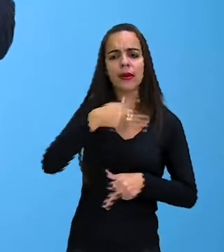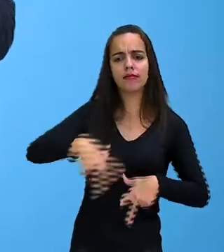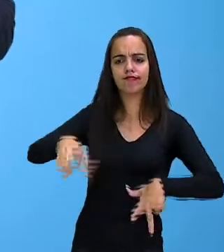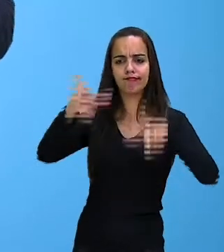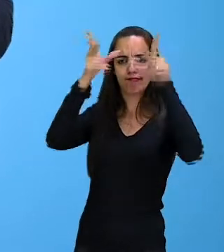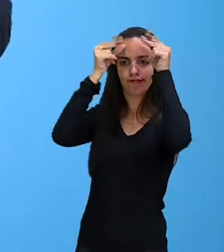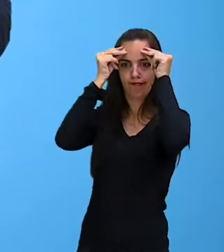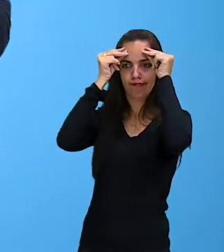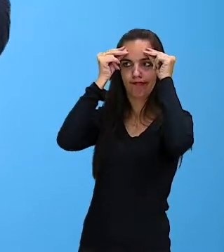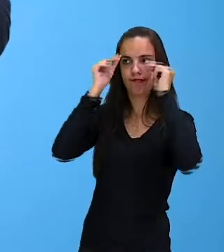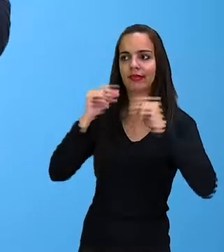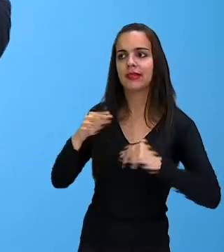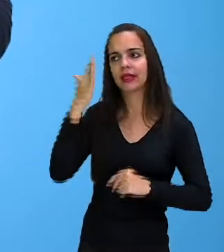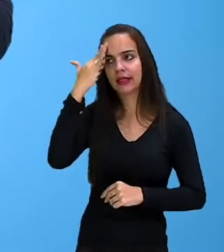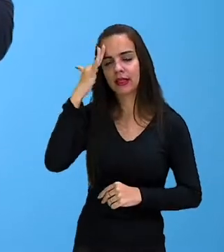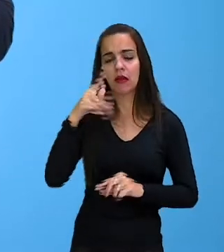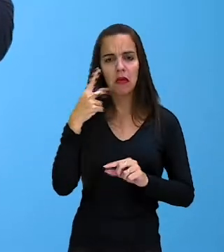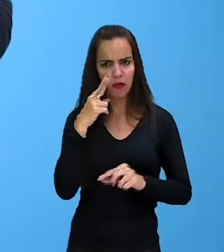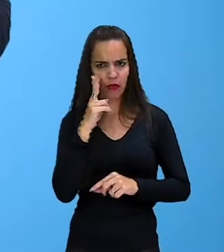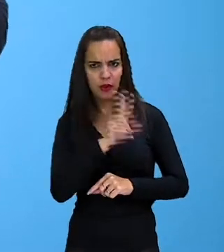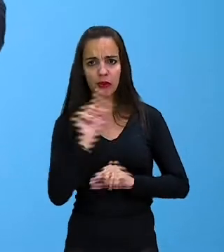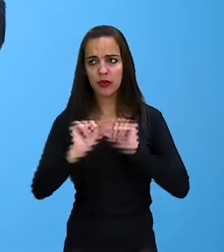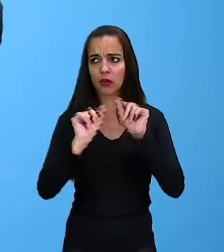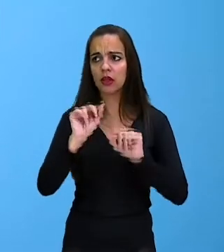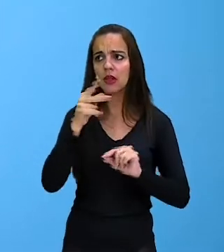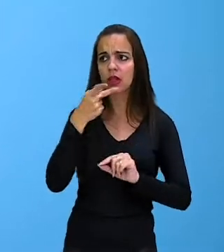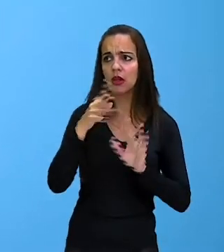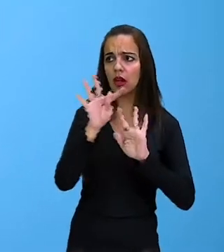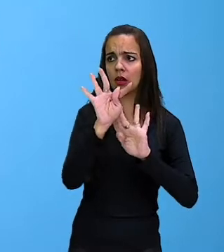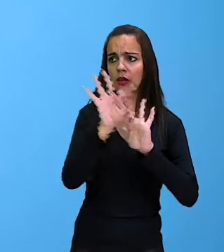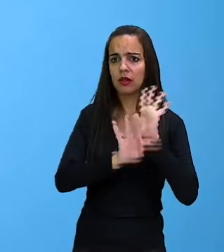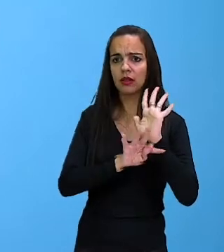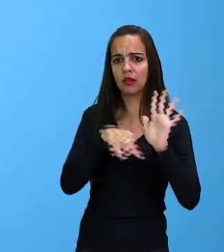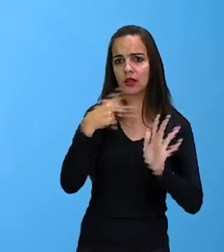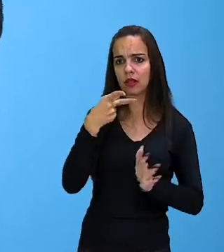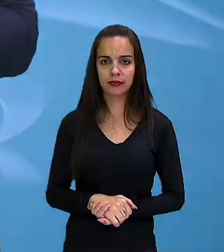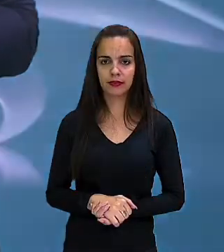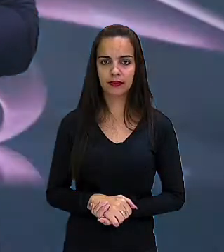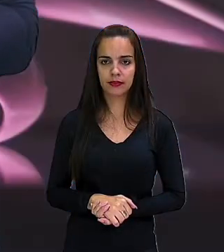Vamos ver o que esse texto aqui fala? Let's go!